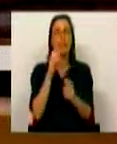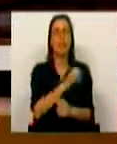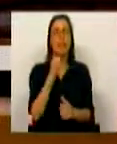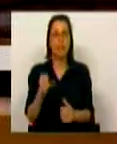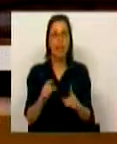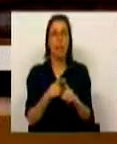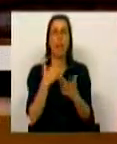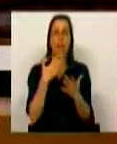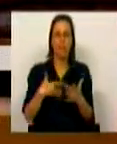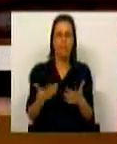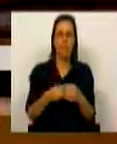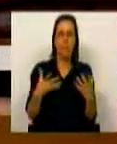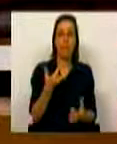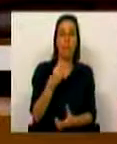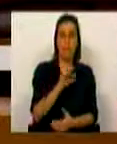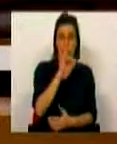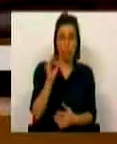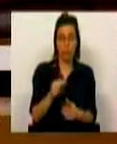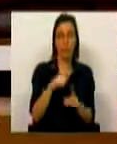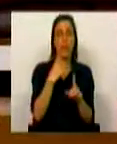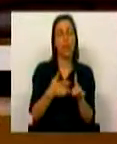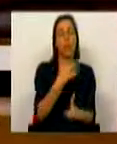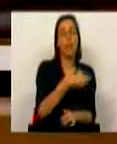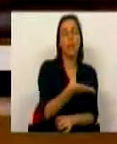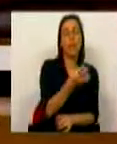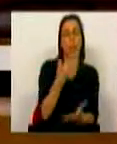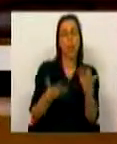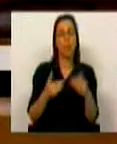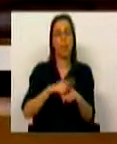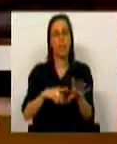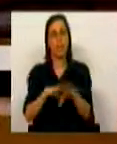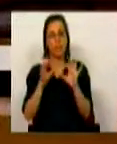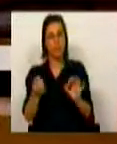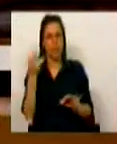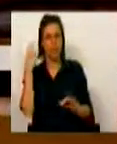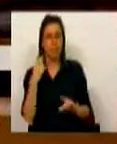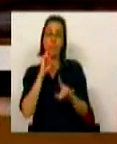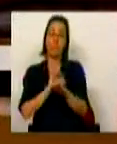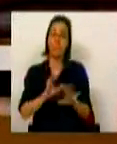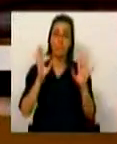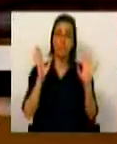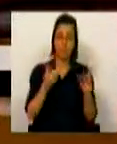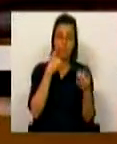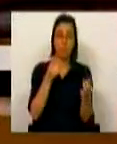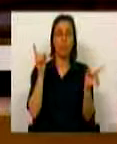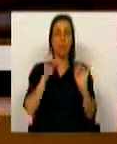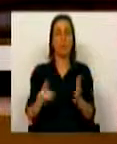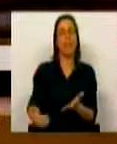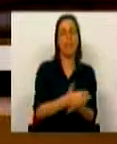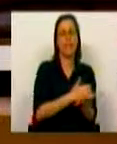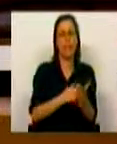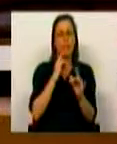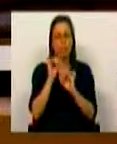cidadão aumentou 24% em 2019 face ao período homólogo. Ainda assim, a reutilização de dados